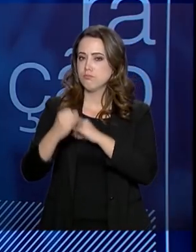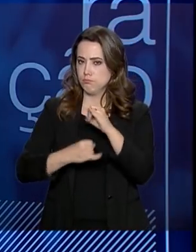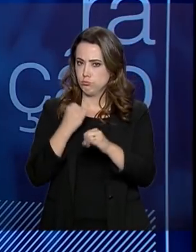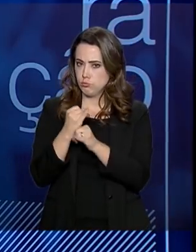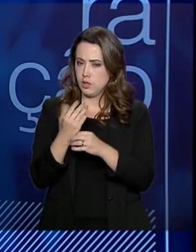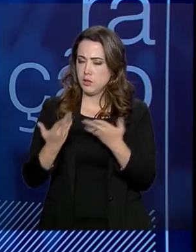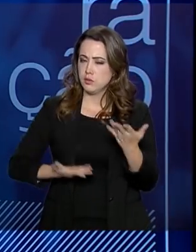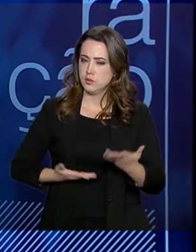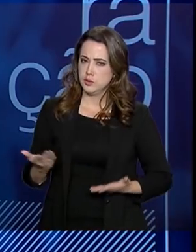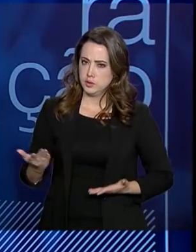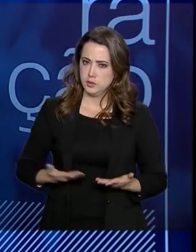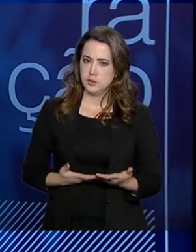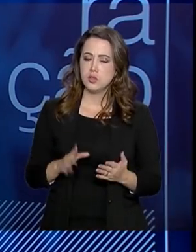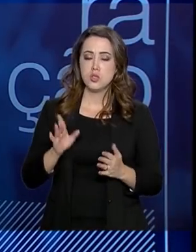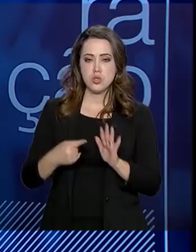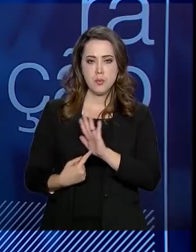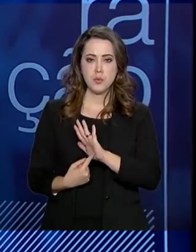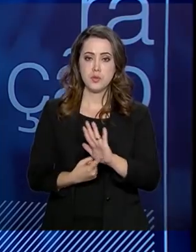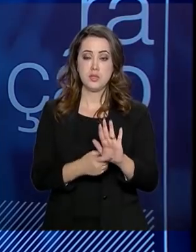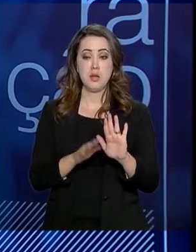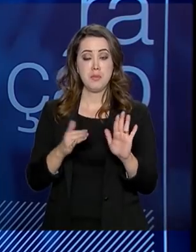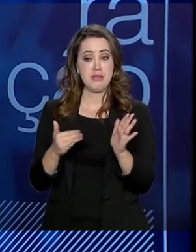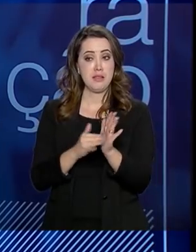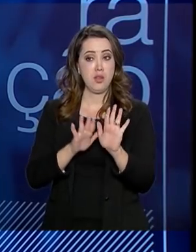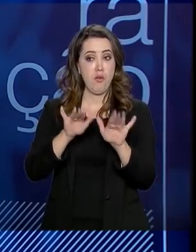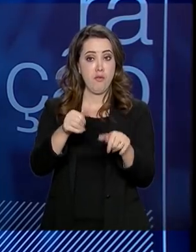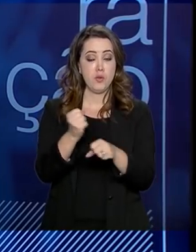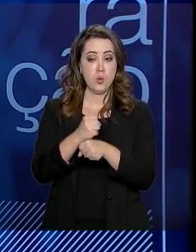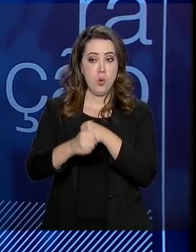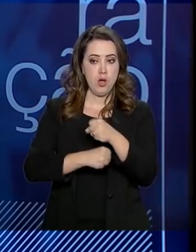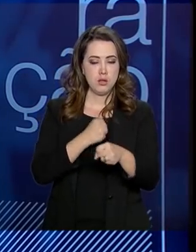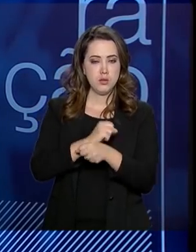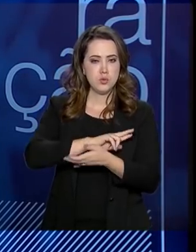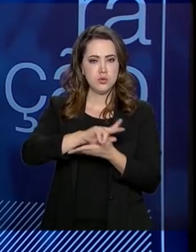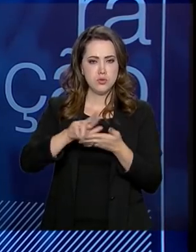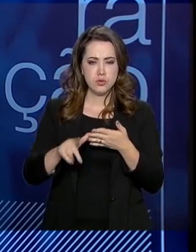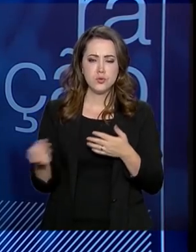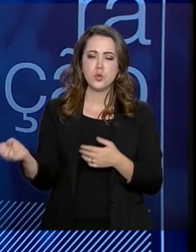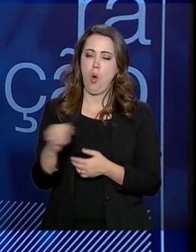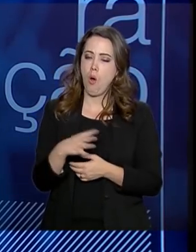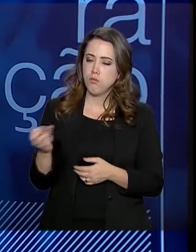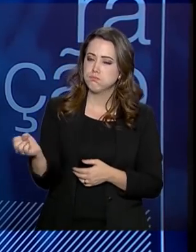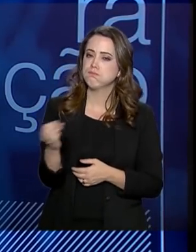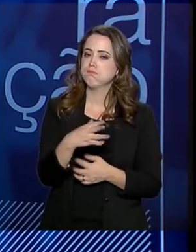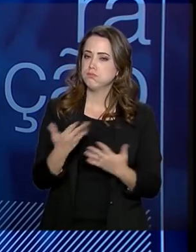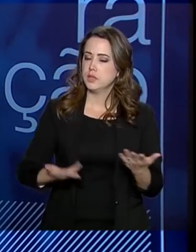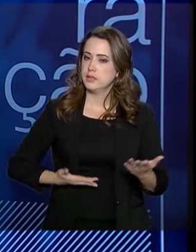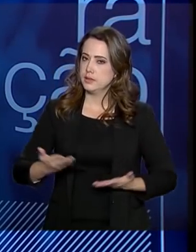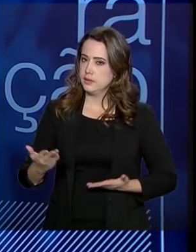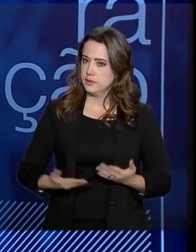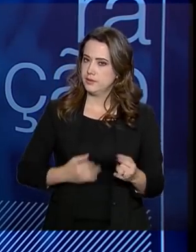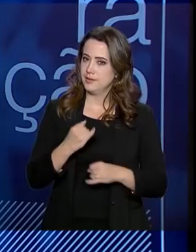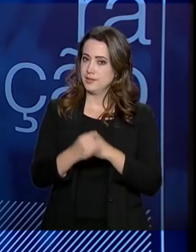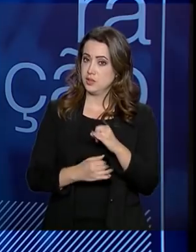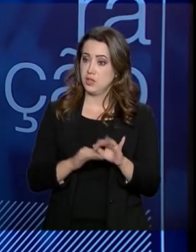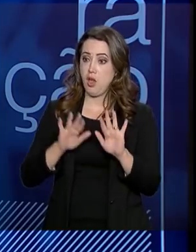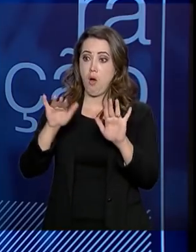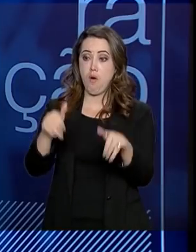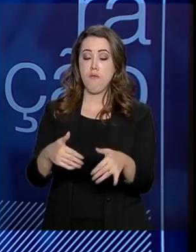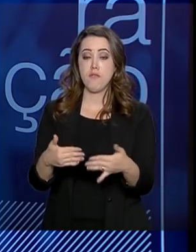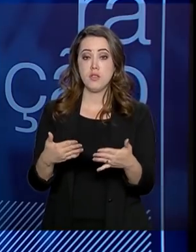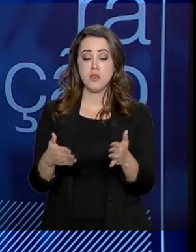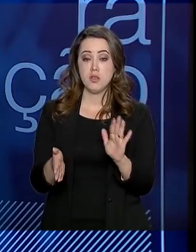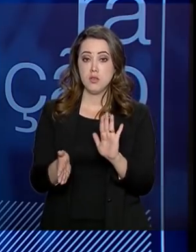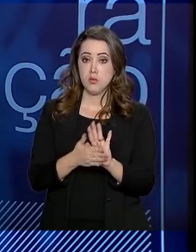e, como já comentamos, até o final do ano que vem teremos uma grande quantidade de novos serviços digitais. E ao final do processo